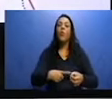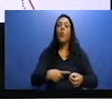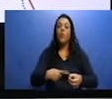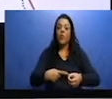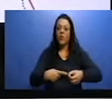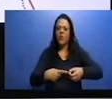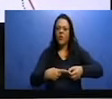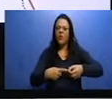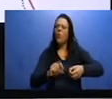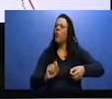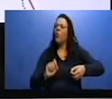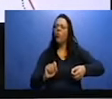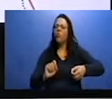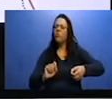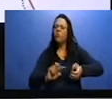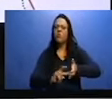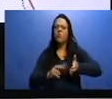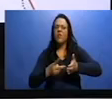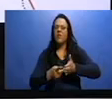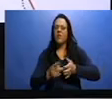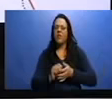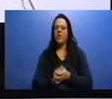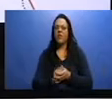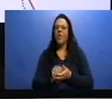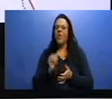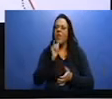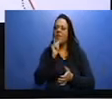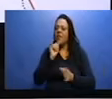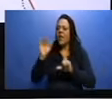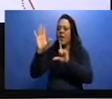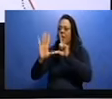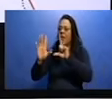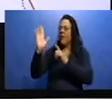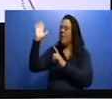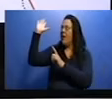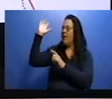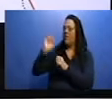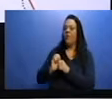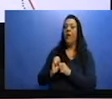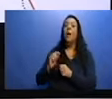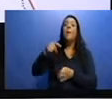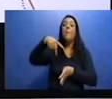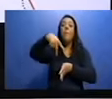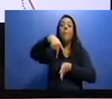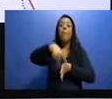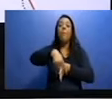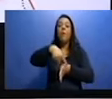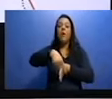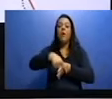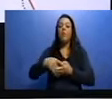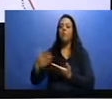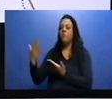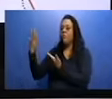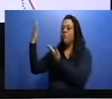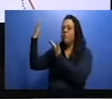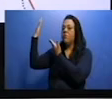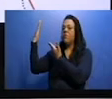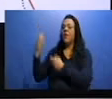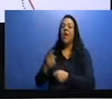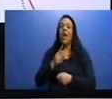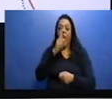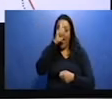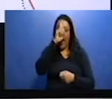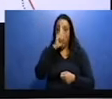Vamos ver essa imagem aqui. Aqui nós temos o mapa do município de Barretos. Então, toda essa área aqui na cor amarela